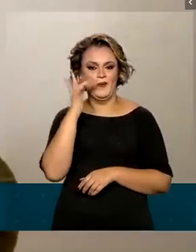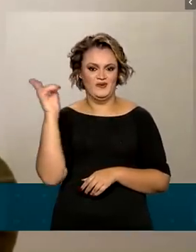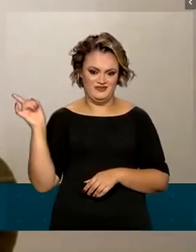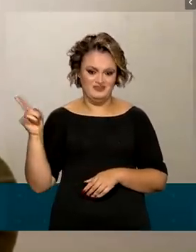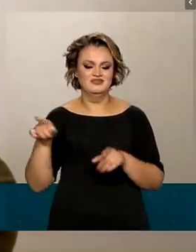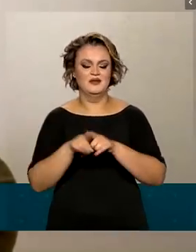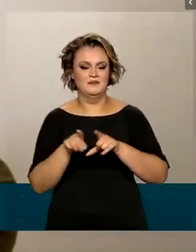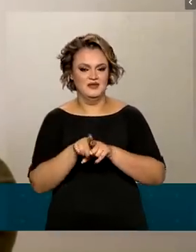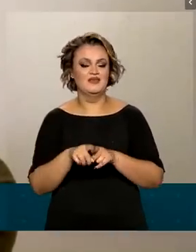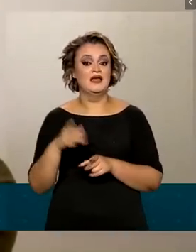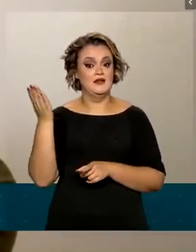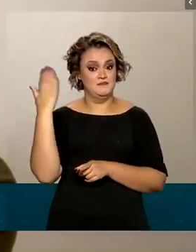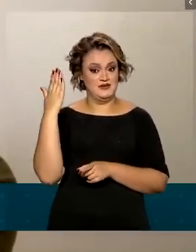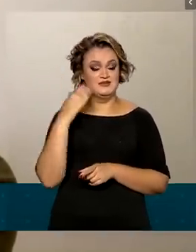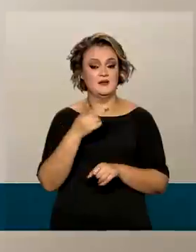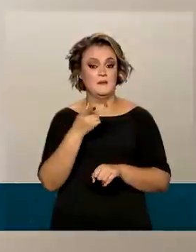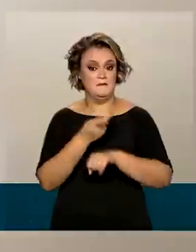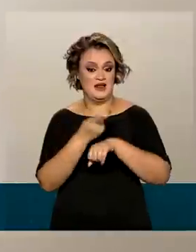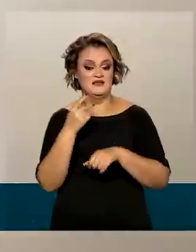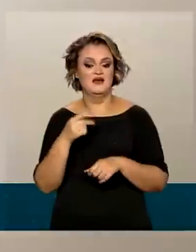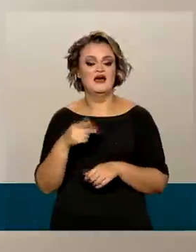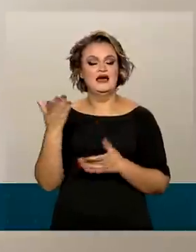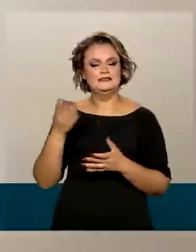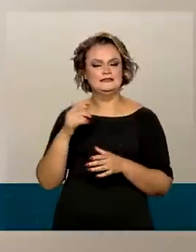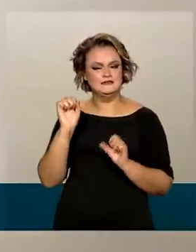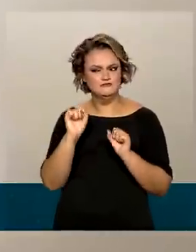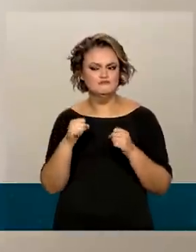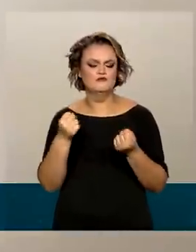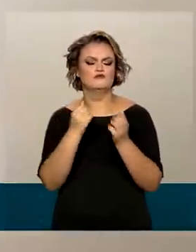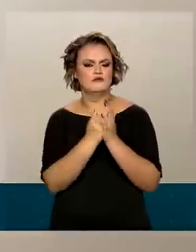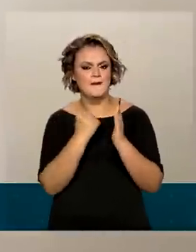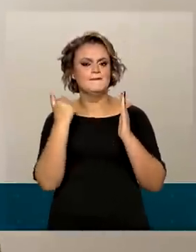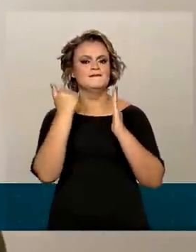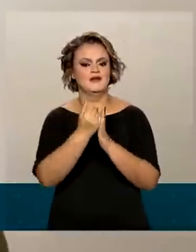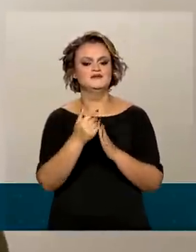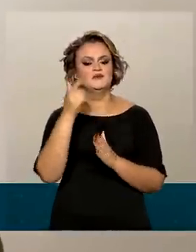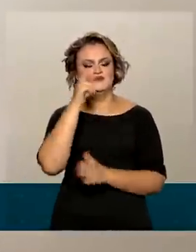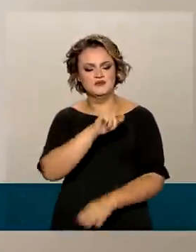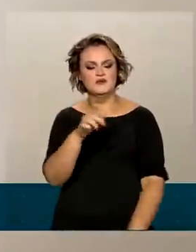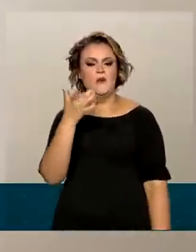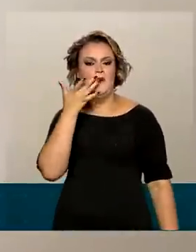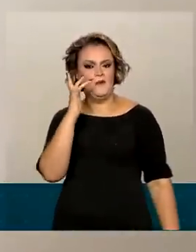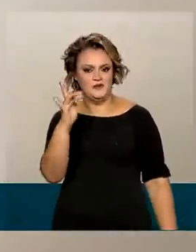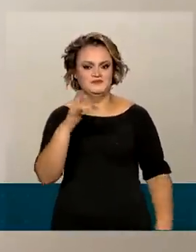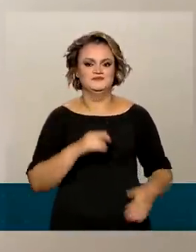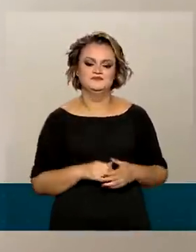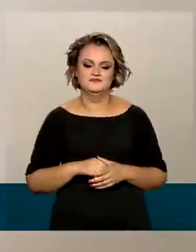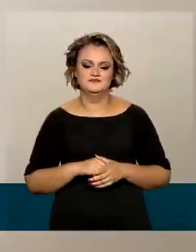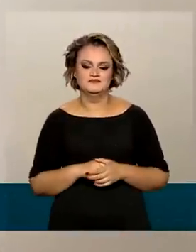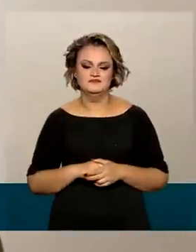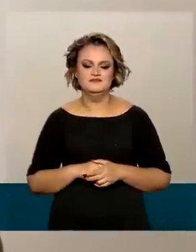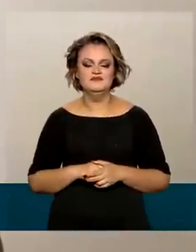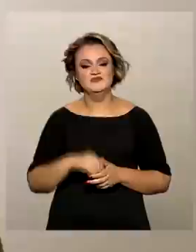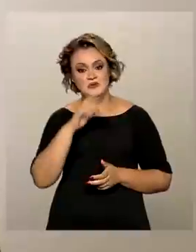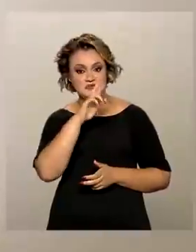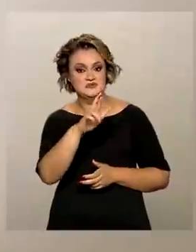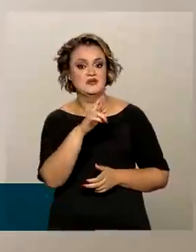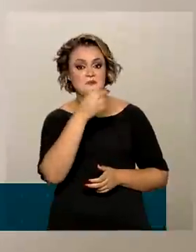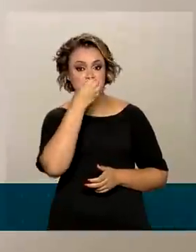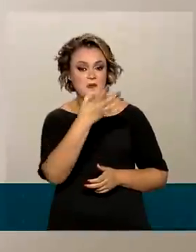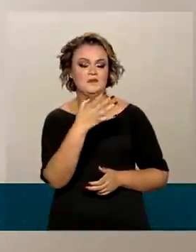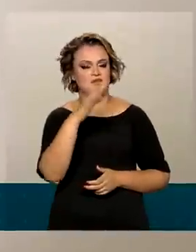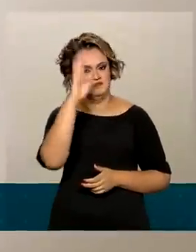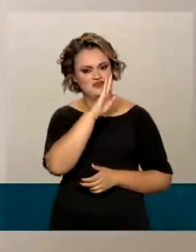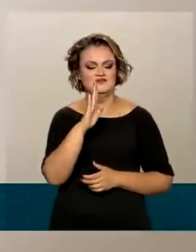O estudante já tinha uma medalha de prata, decidiu se dedicar ainda mais e ganhou o ouro neste ano. É um resultado importante para o